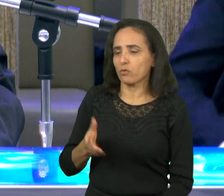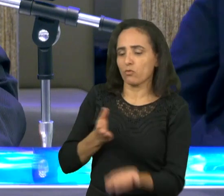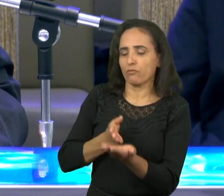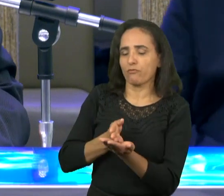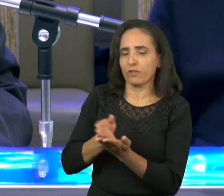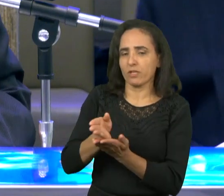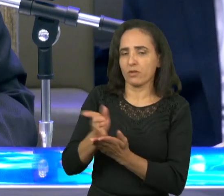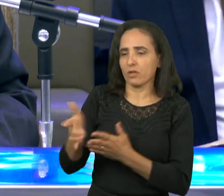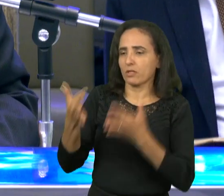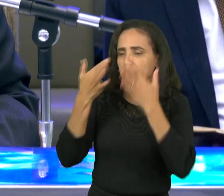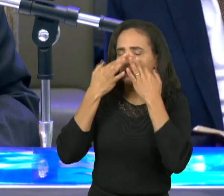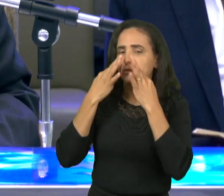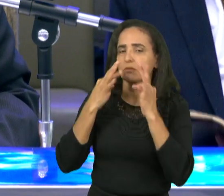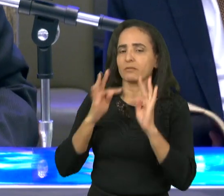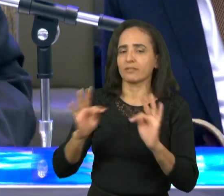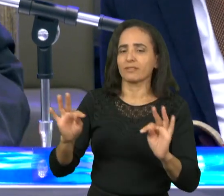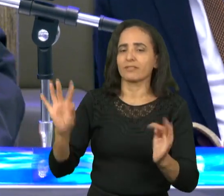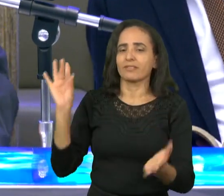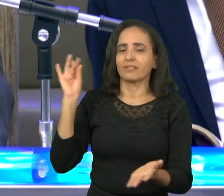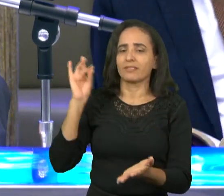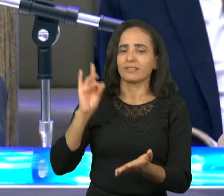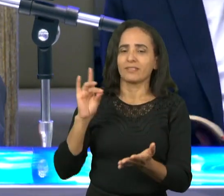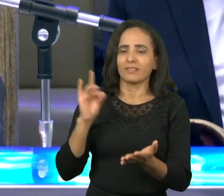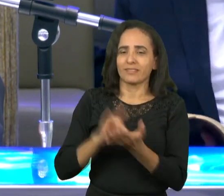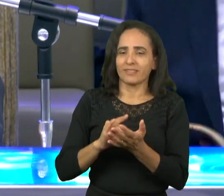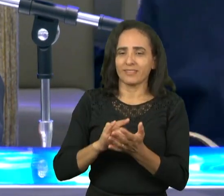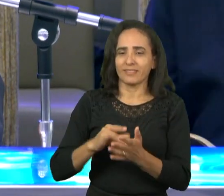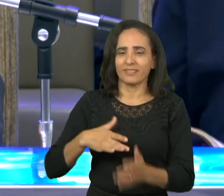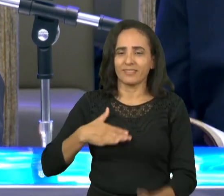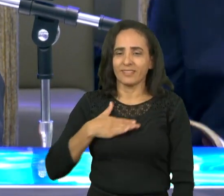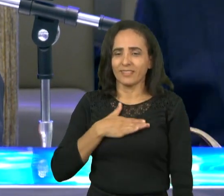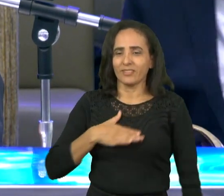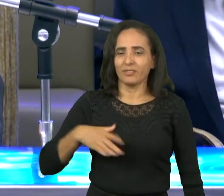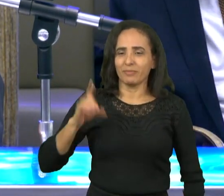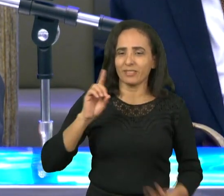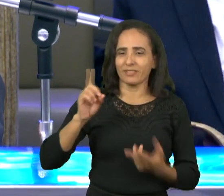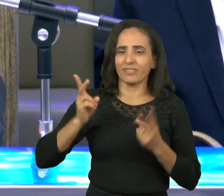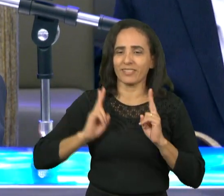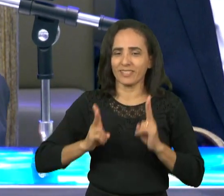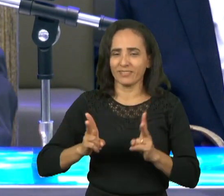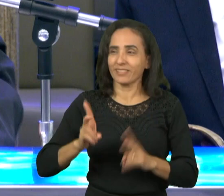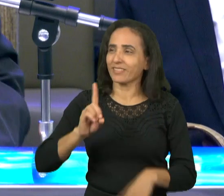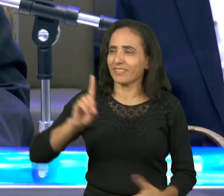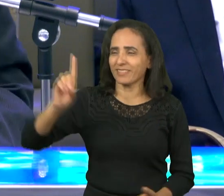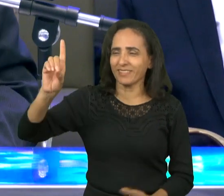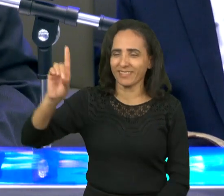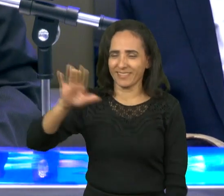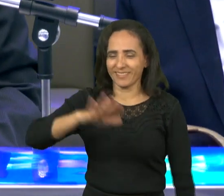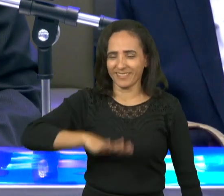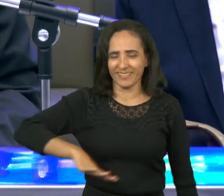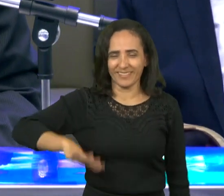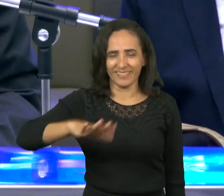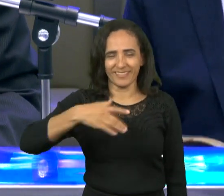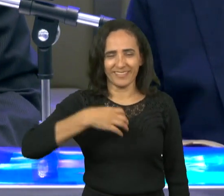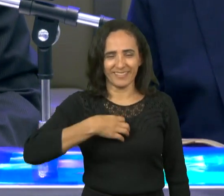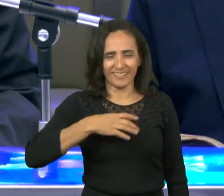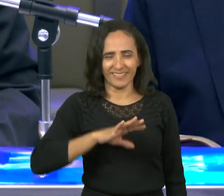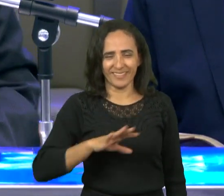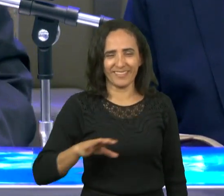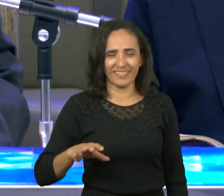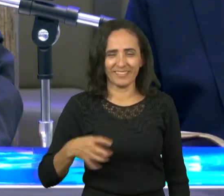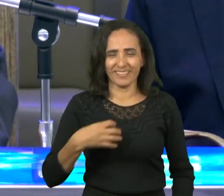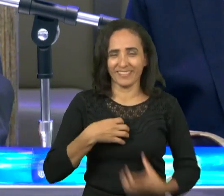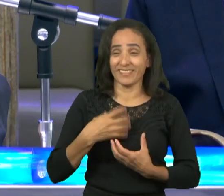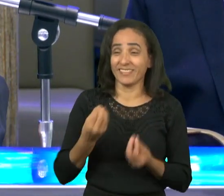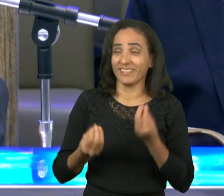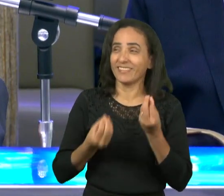de que irmãos de que agradara a Deus amém ele